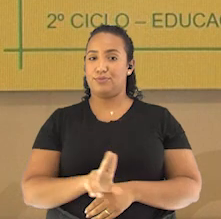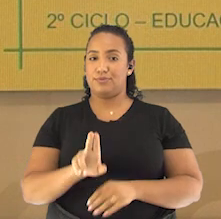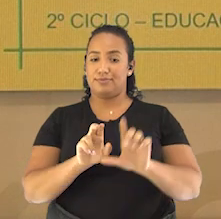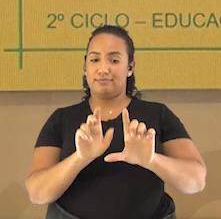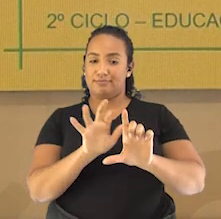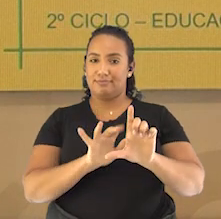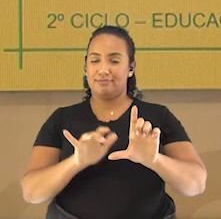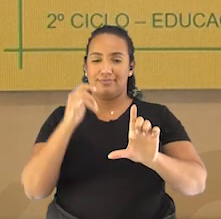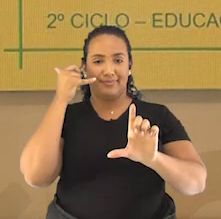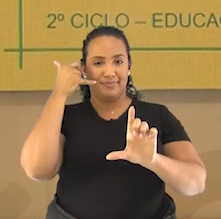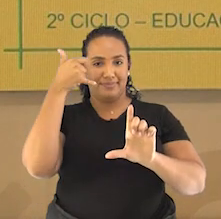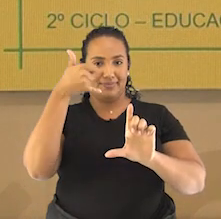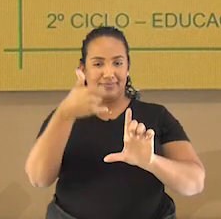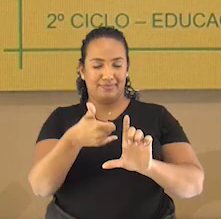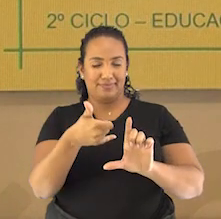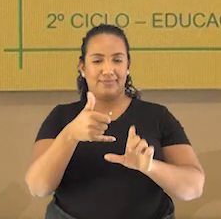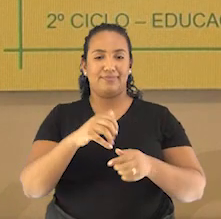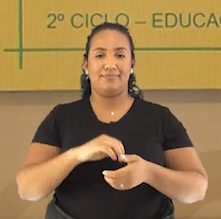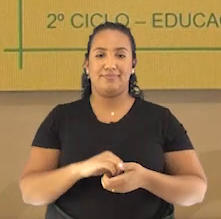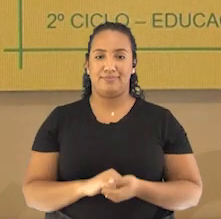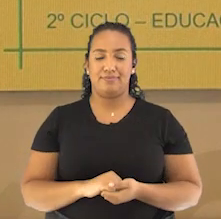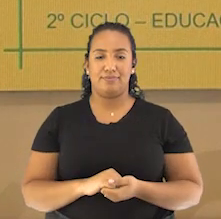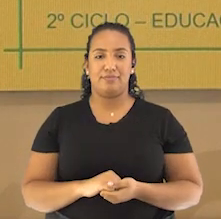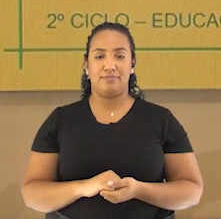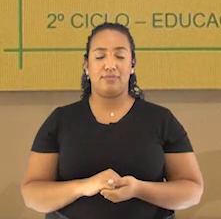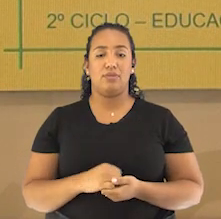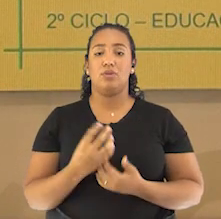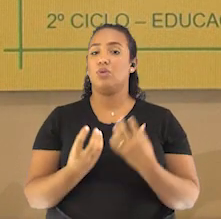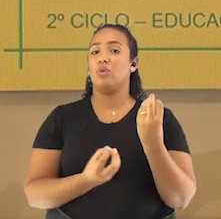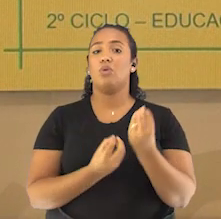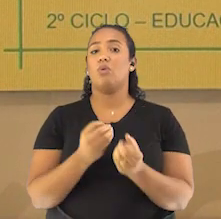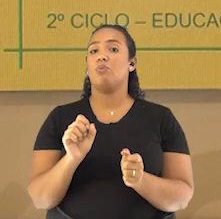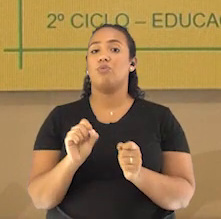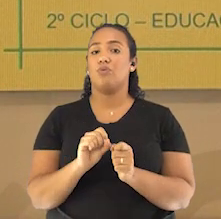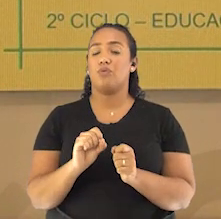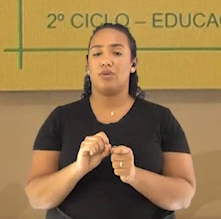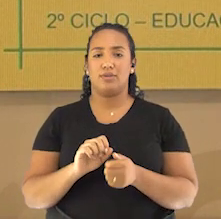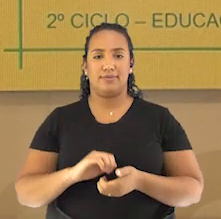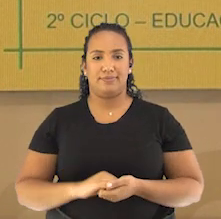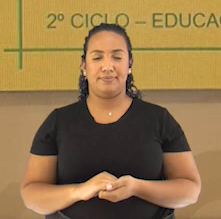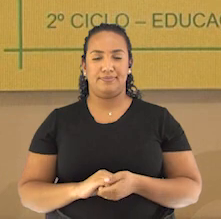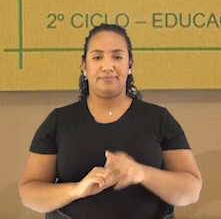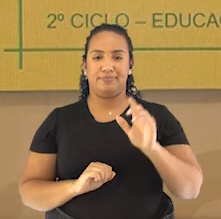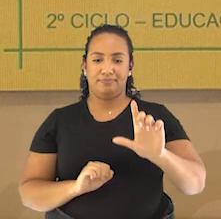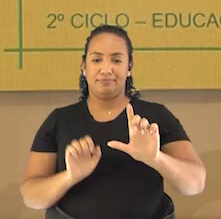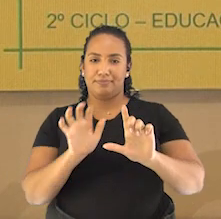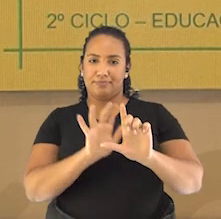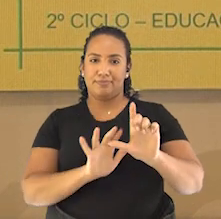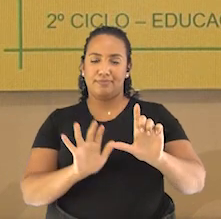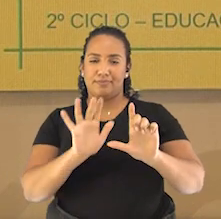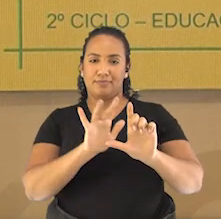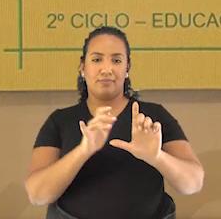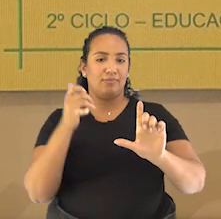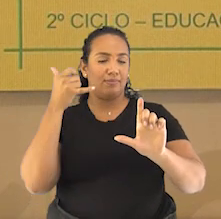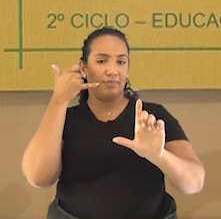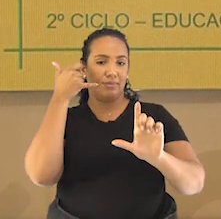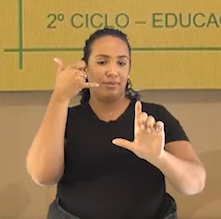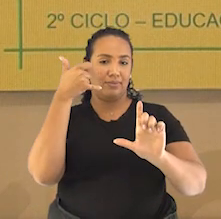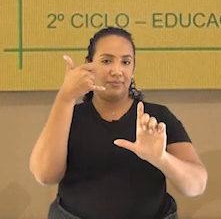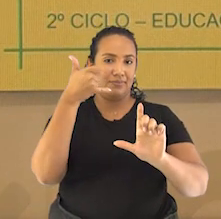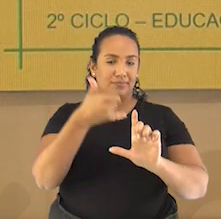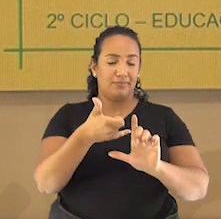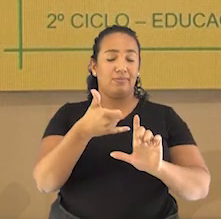aparece em sua tela. Para isso, basta apontar a câmera do seu celular. É muito importante para nós